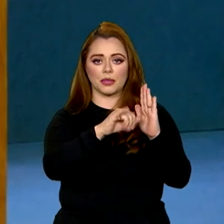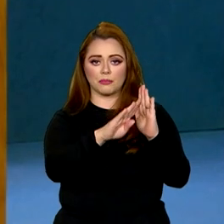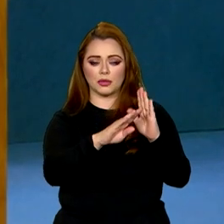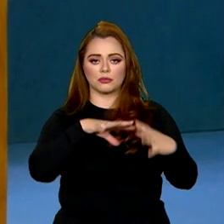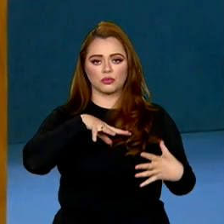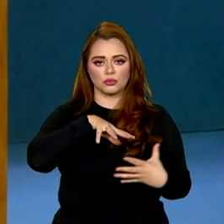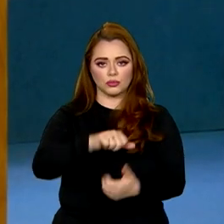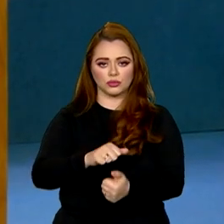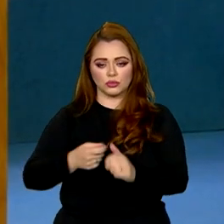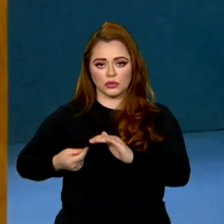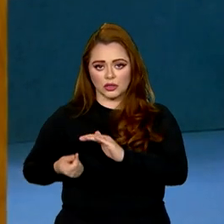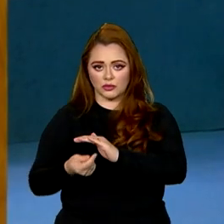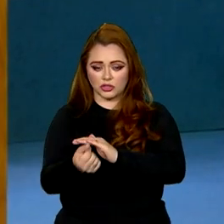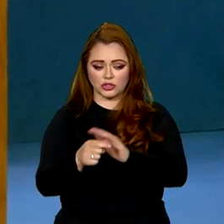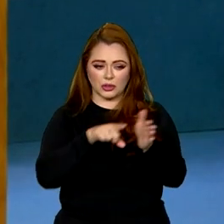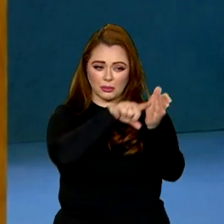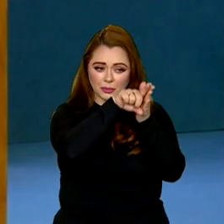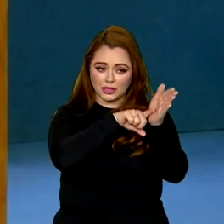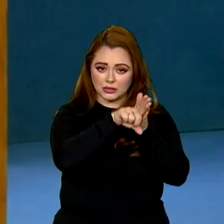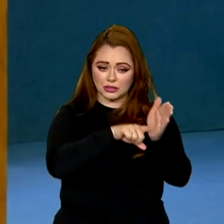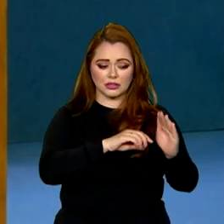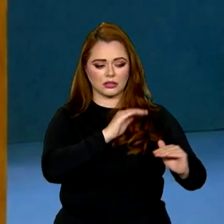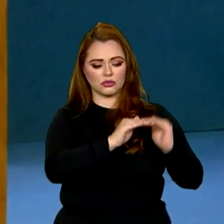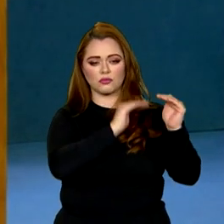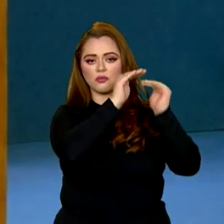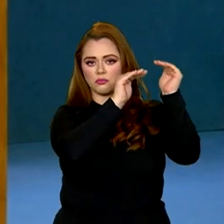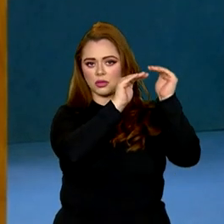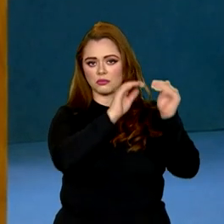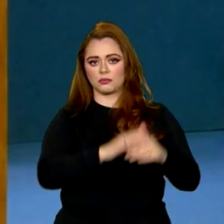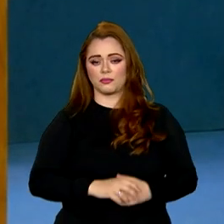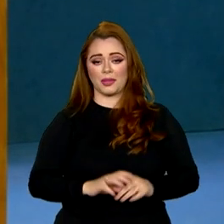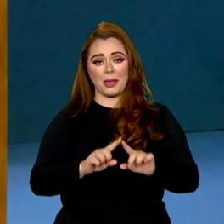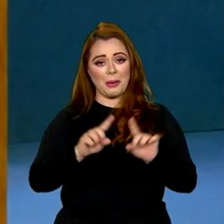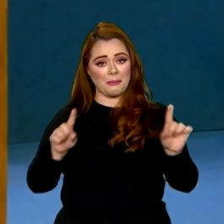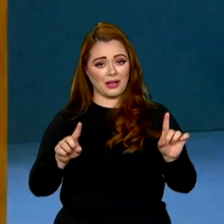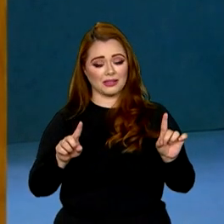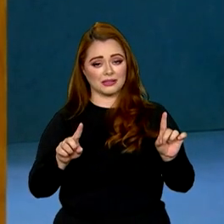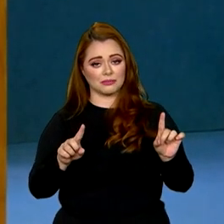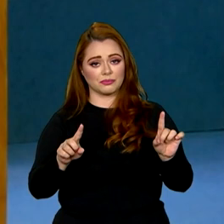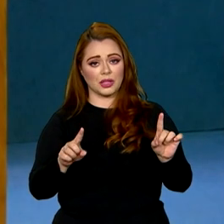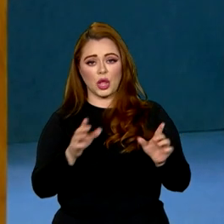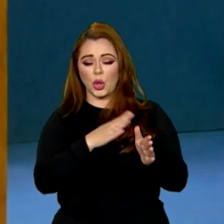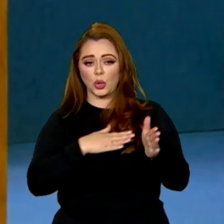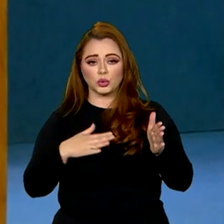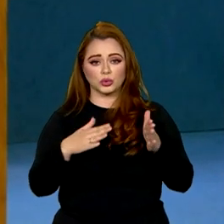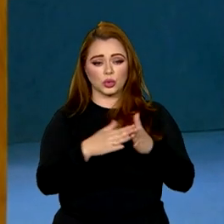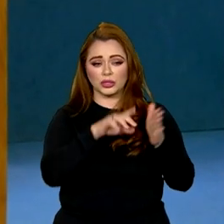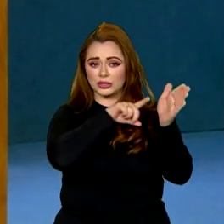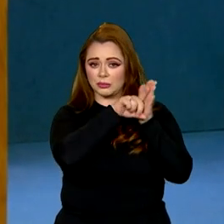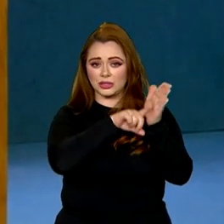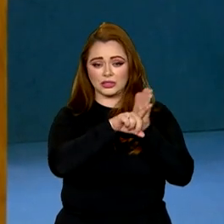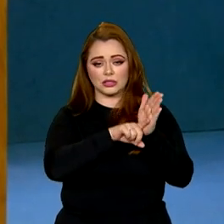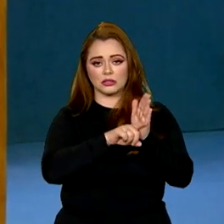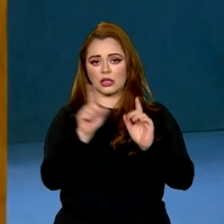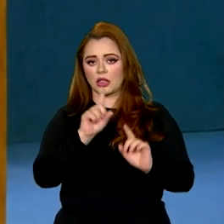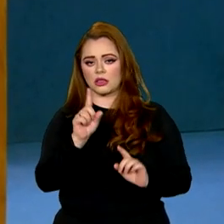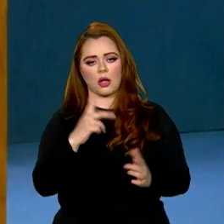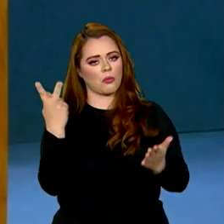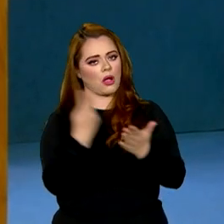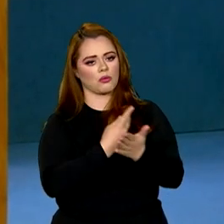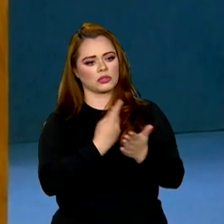investido em pesquisa e desenvolvimento. Mas essa elevação não ocorreu de forma